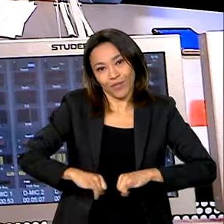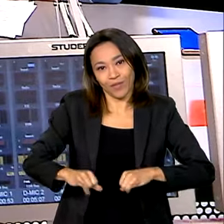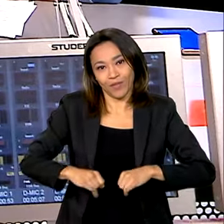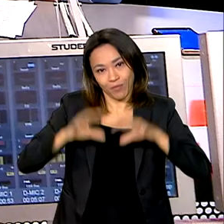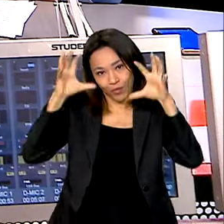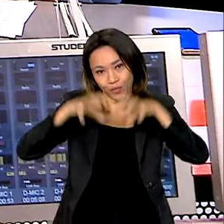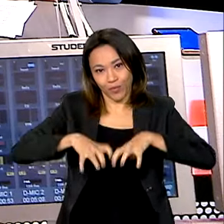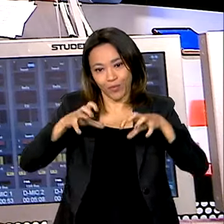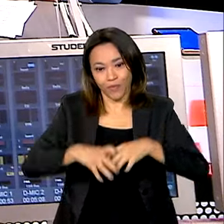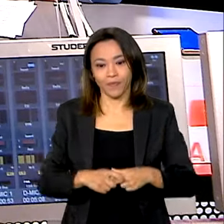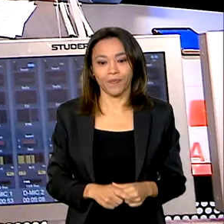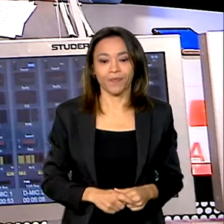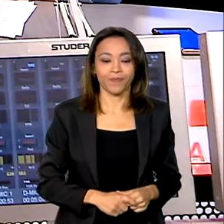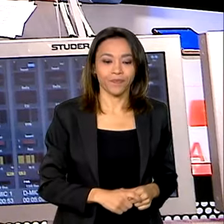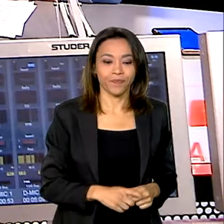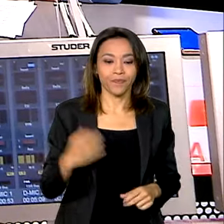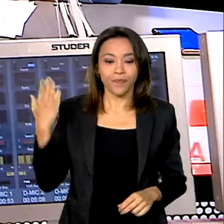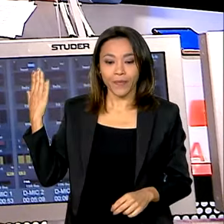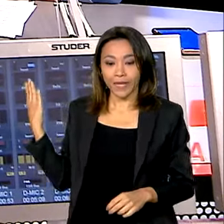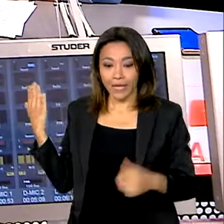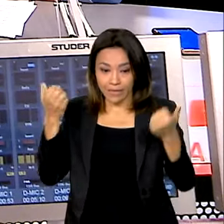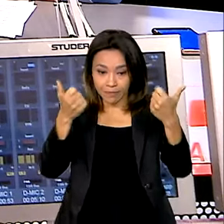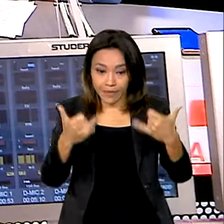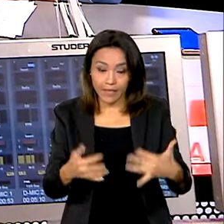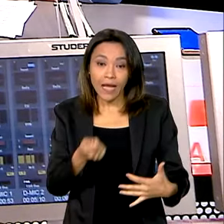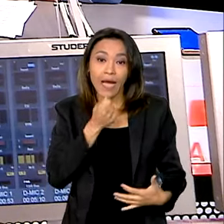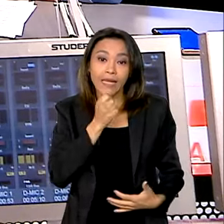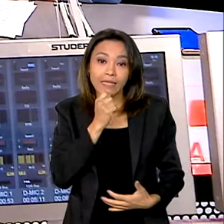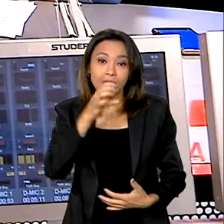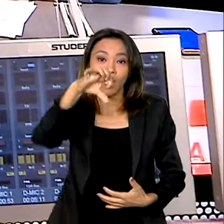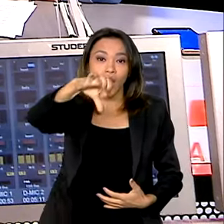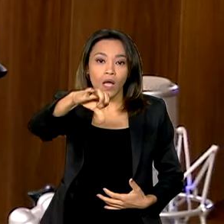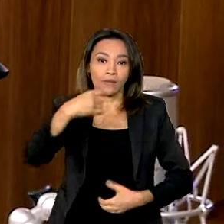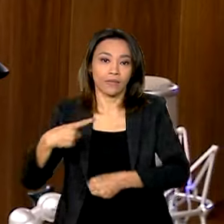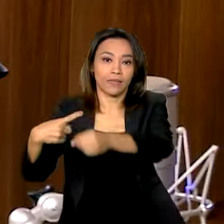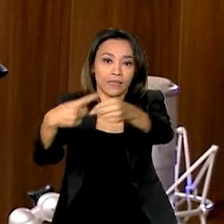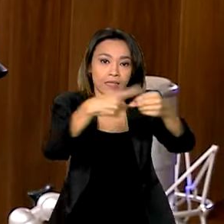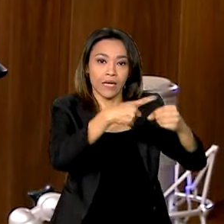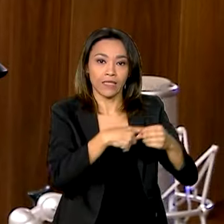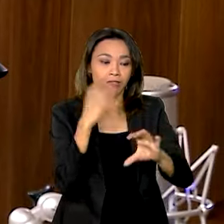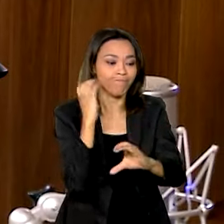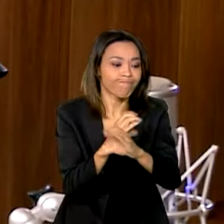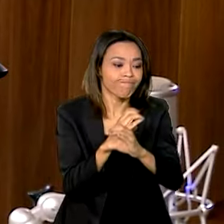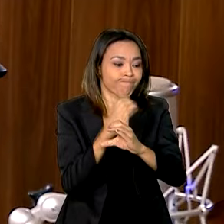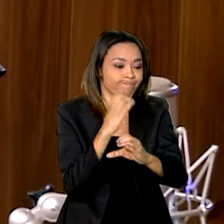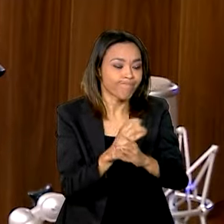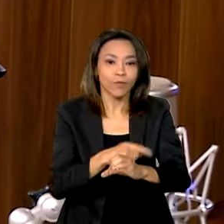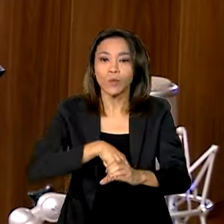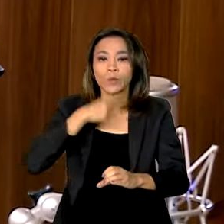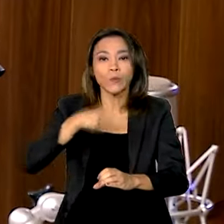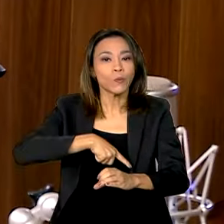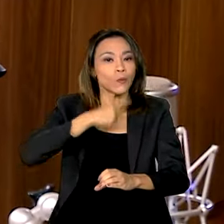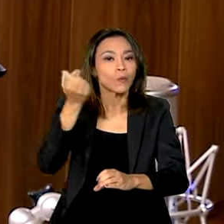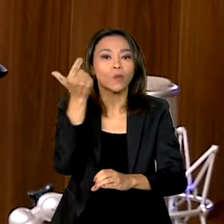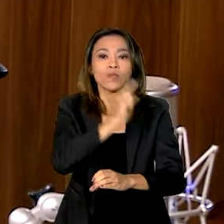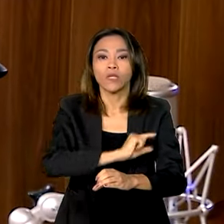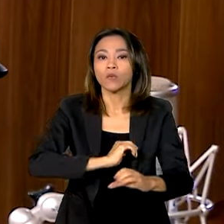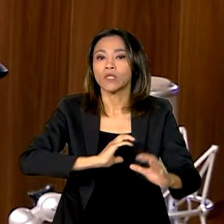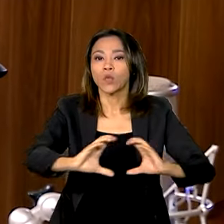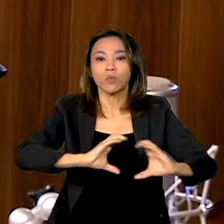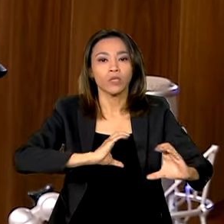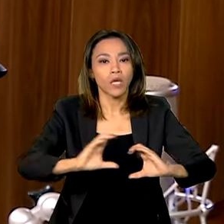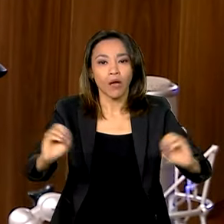Ainda existem nove cidades, Karine, que estão incomunicáveis. Não se tem nenhum tipo de comunicação.